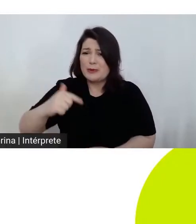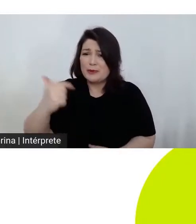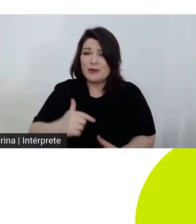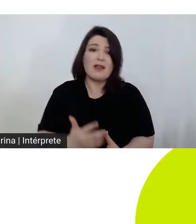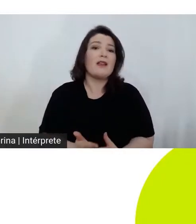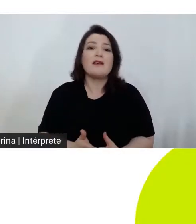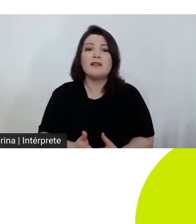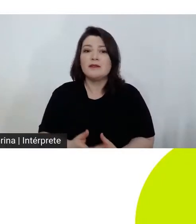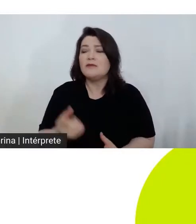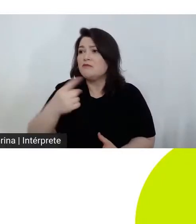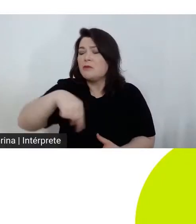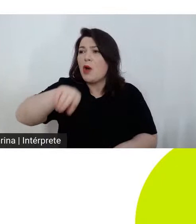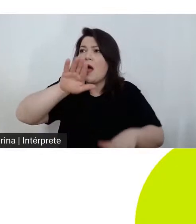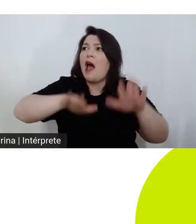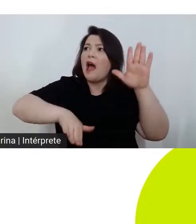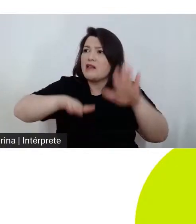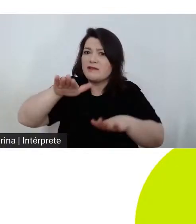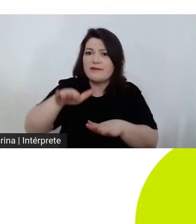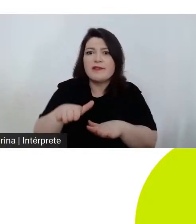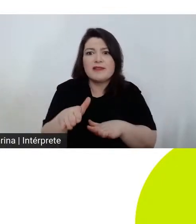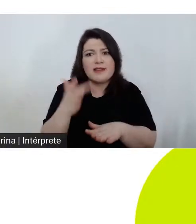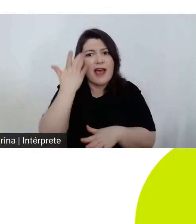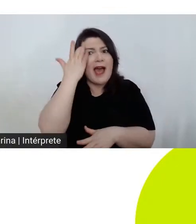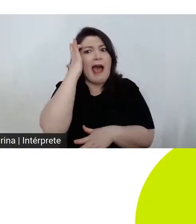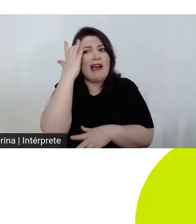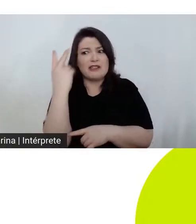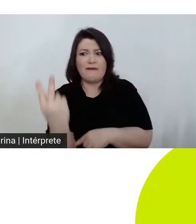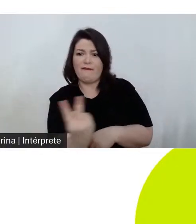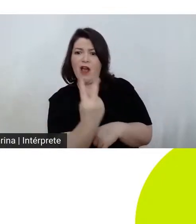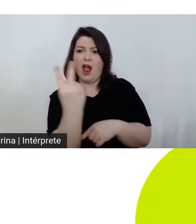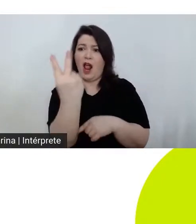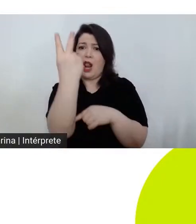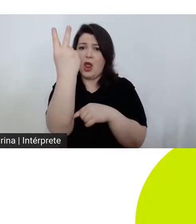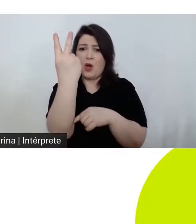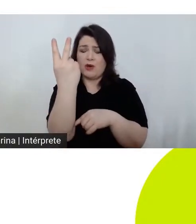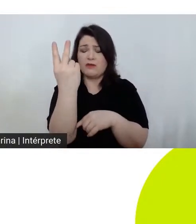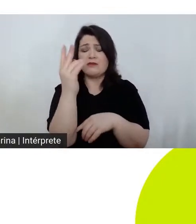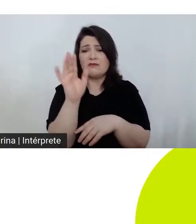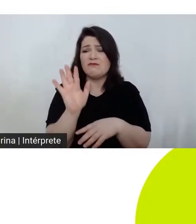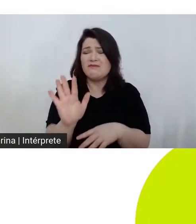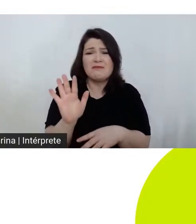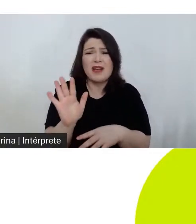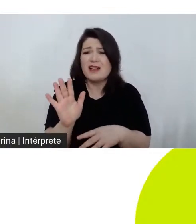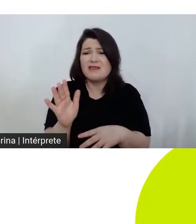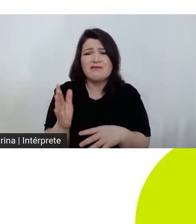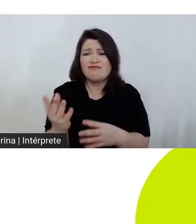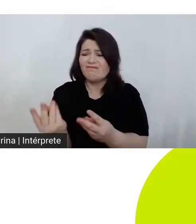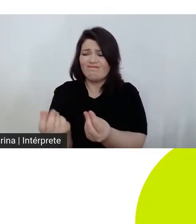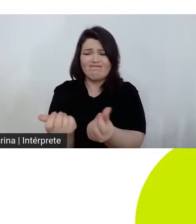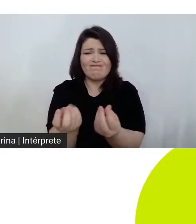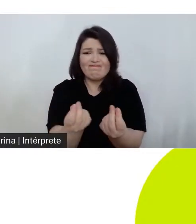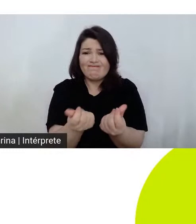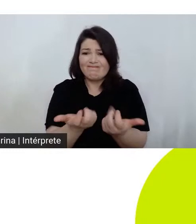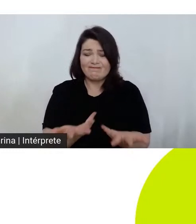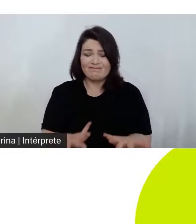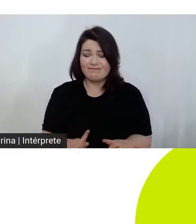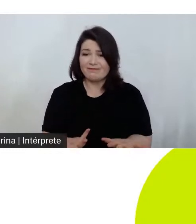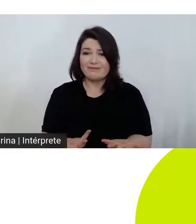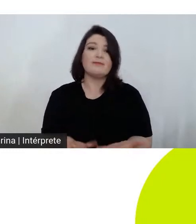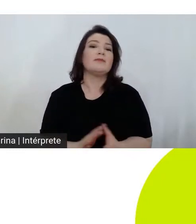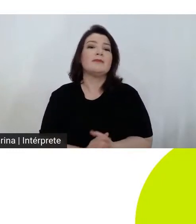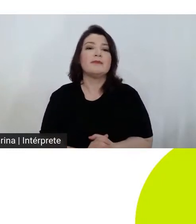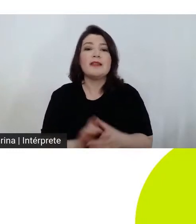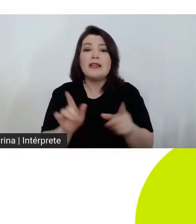nós consideramos como absolutamente valioso como no caso da gema isso é possível verificar